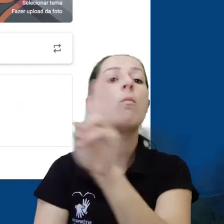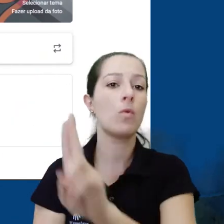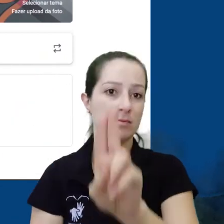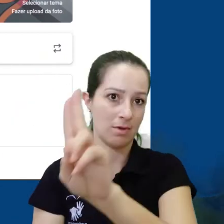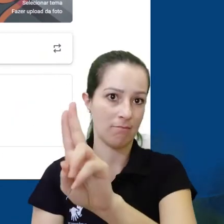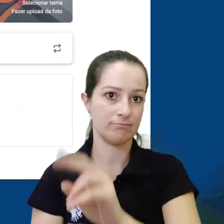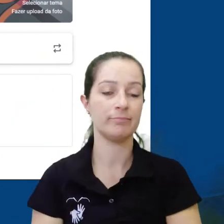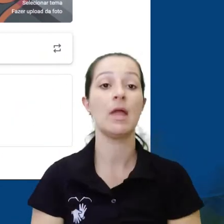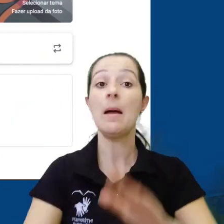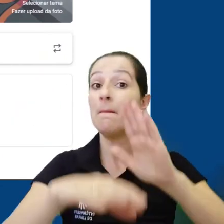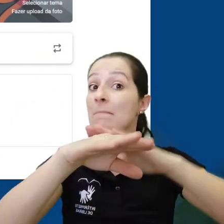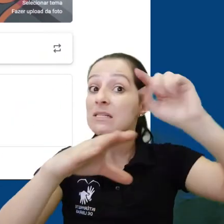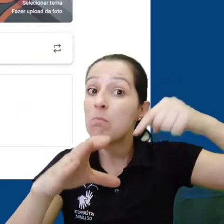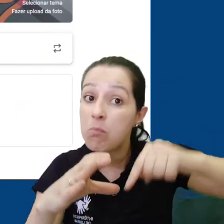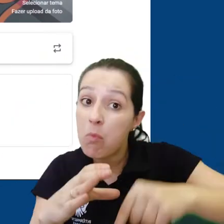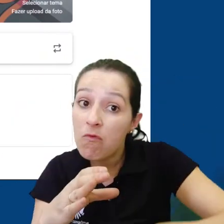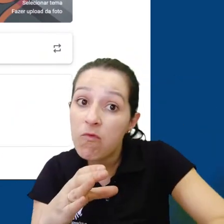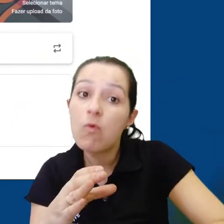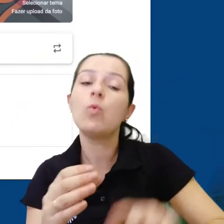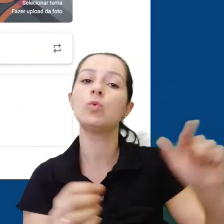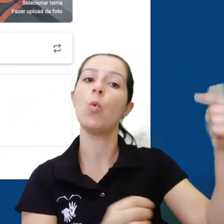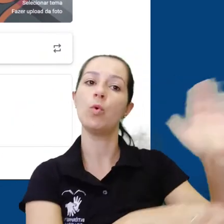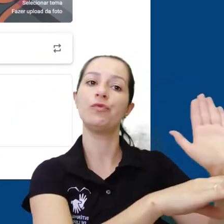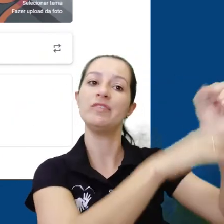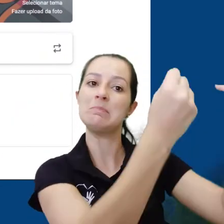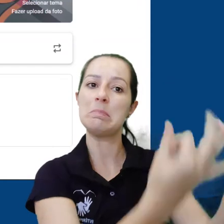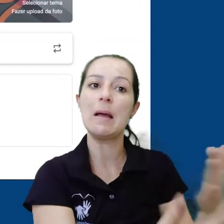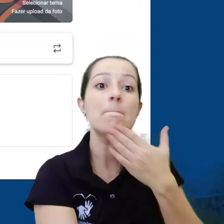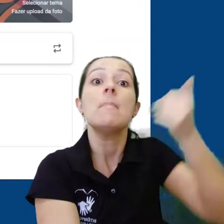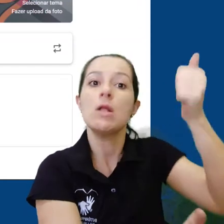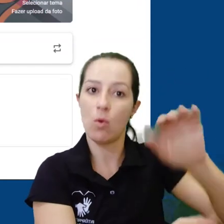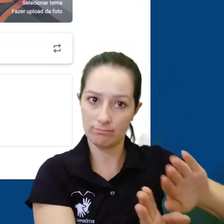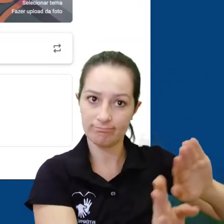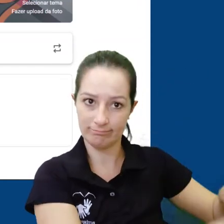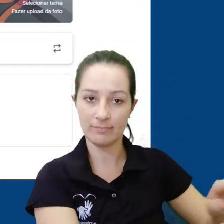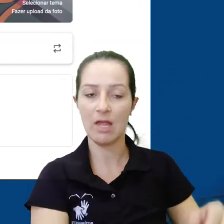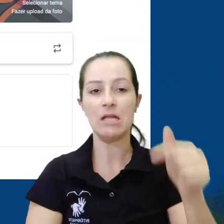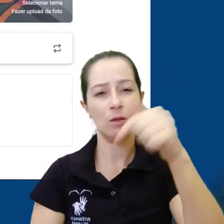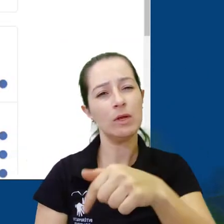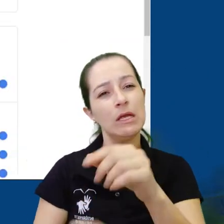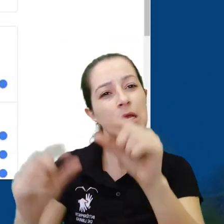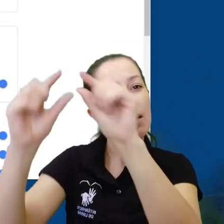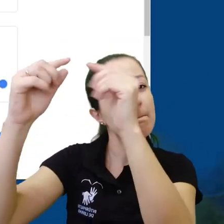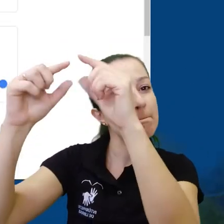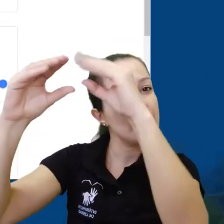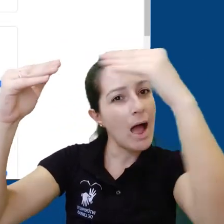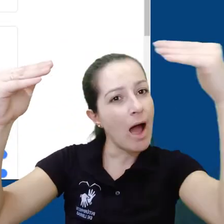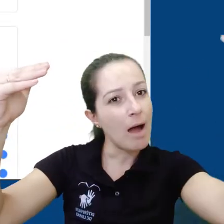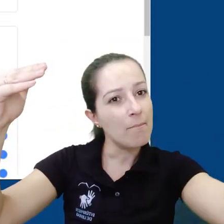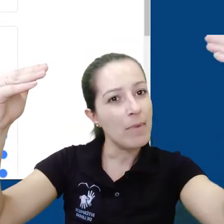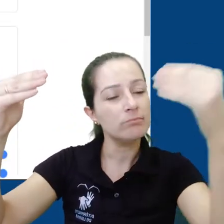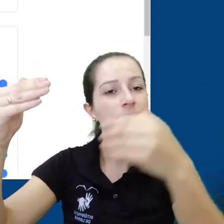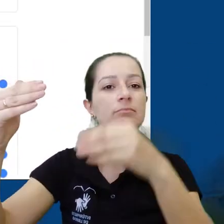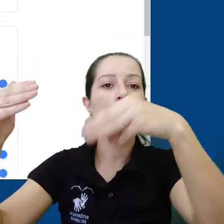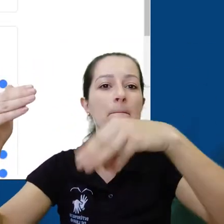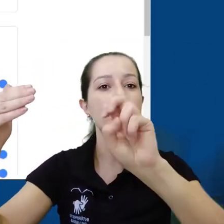deste menu nós abordaremos em outros vídeos. Então, ao final deste menu Sandwich, iremos em Configurações. Nesta aba, logo